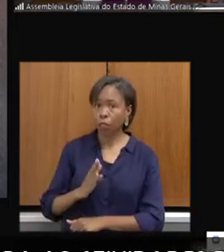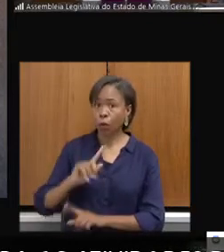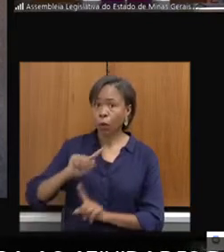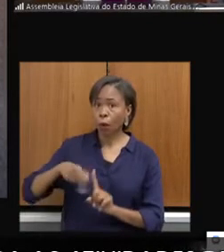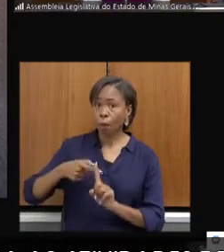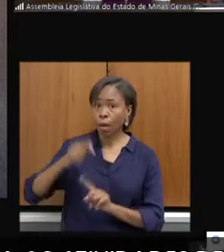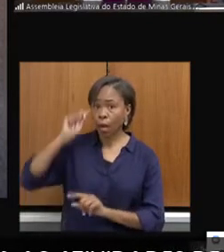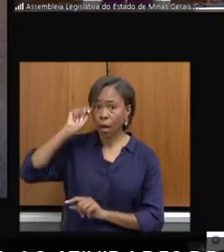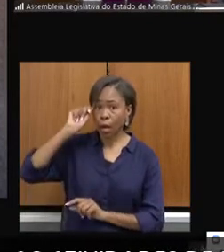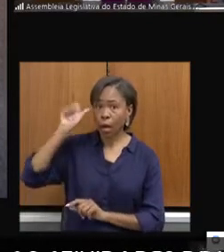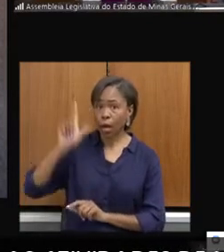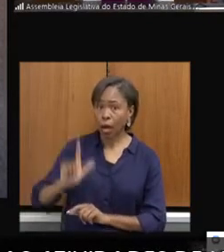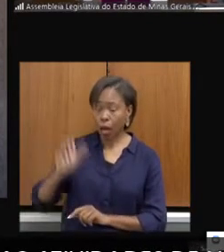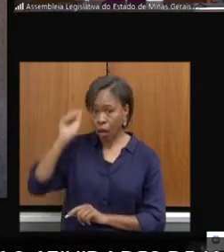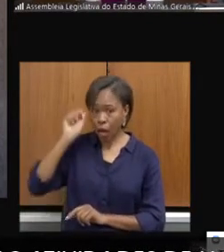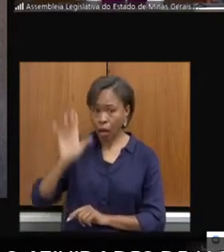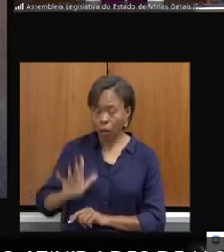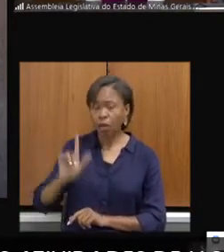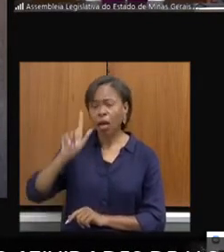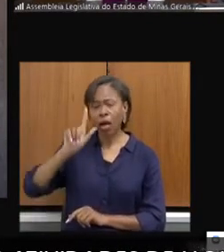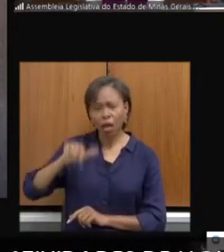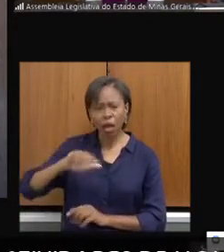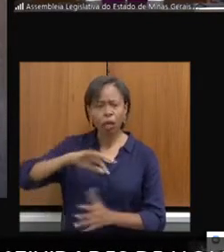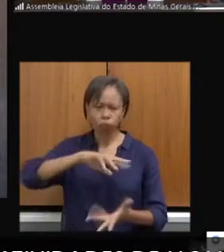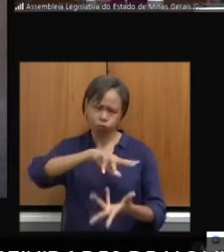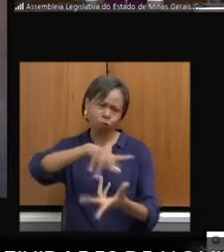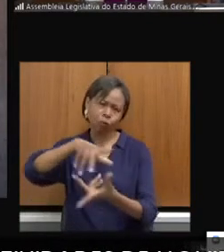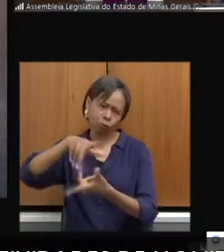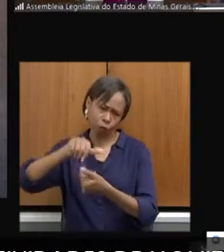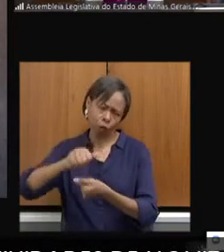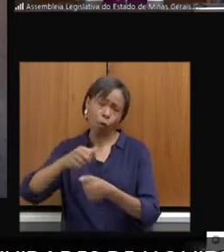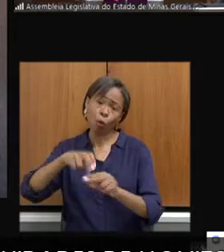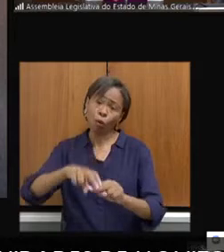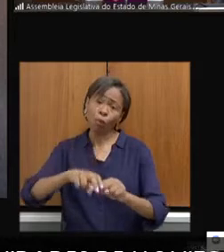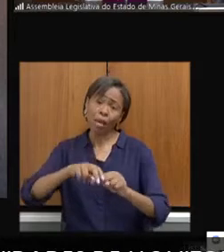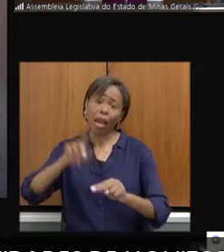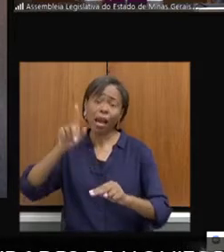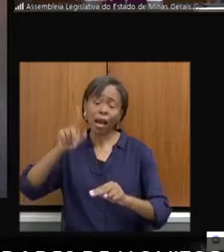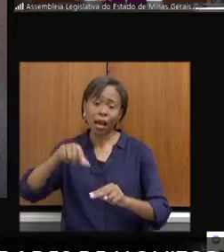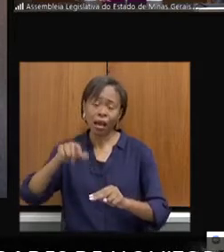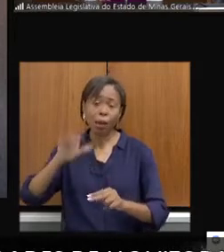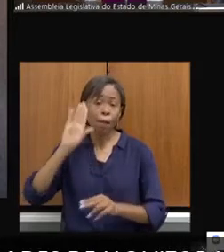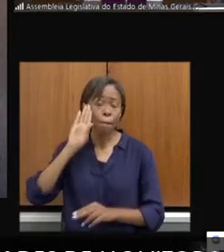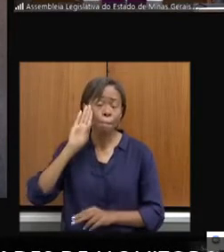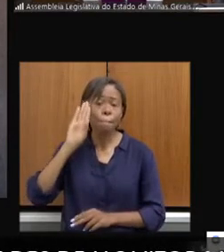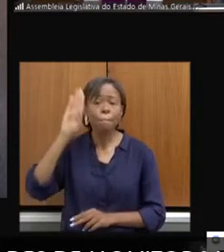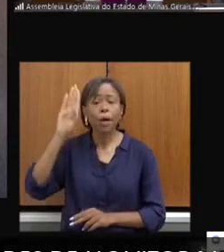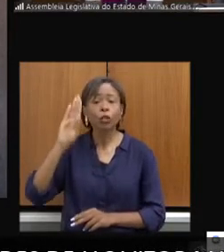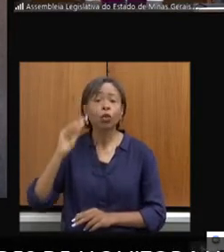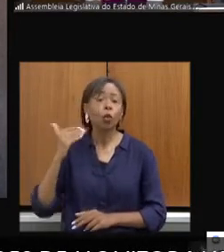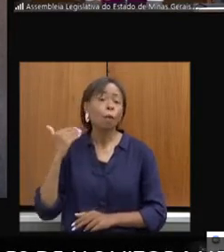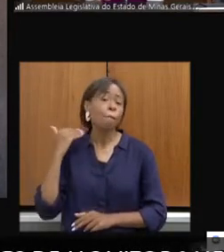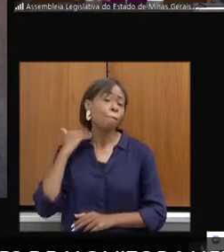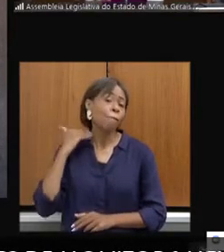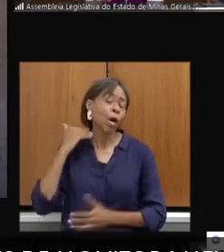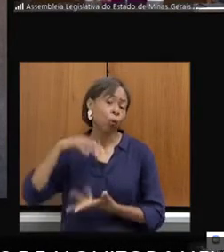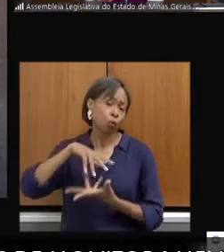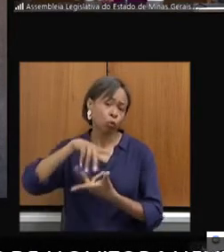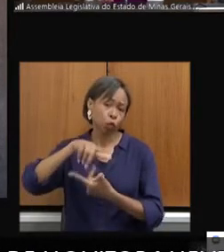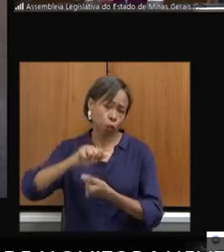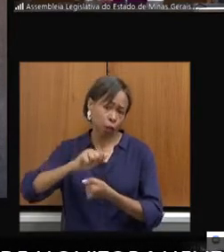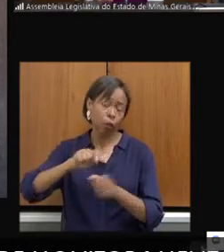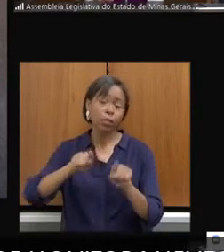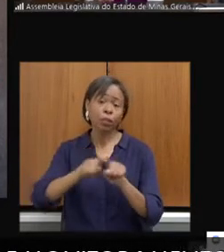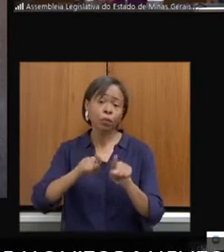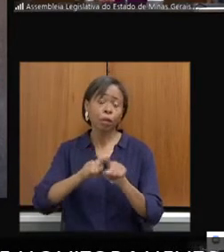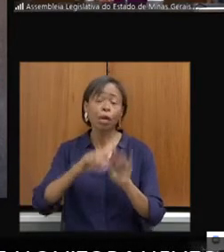instituição, uma iniciativa global, porque ela é desenvolvida, protagonizada pelo Banco Mundial e também pelo